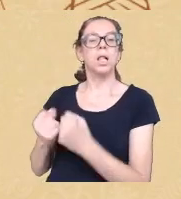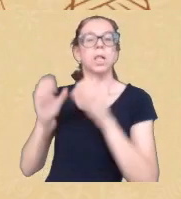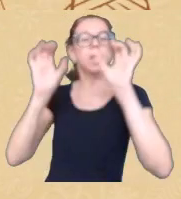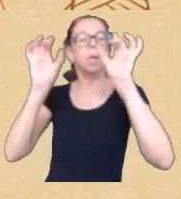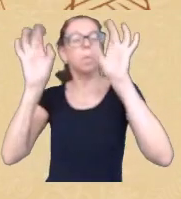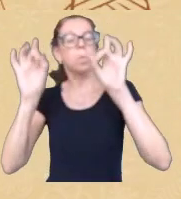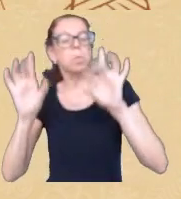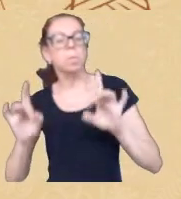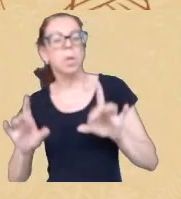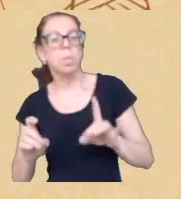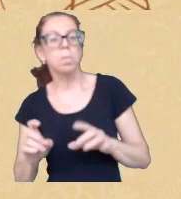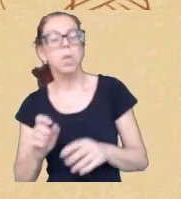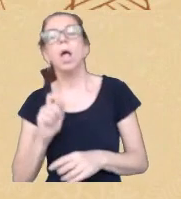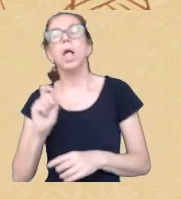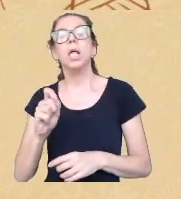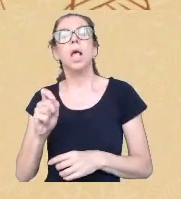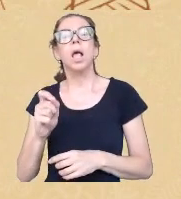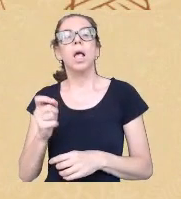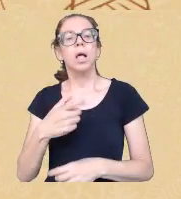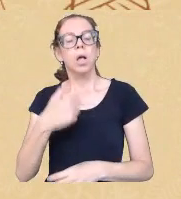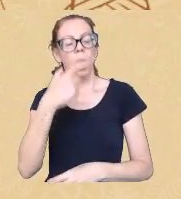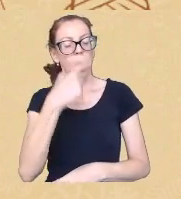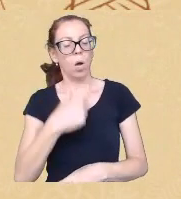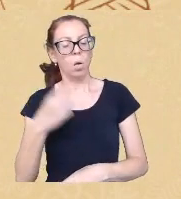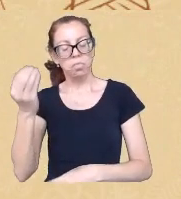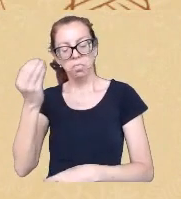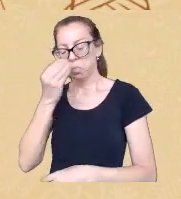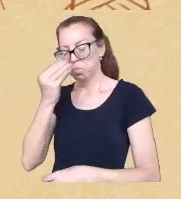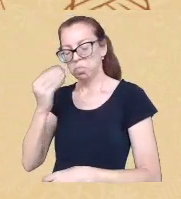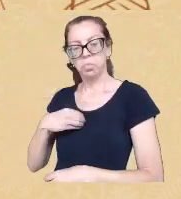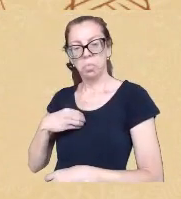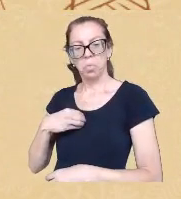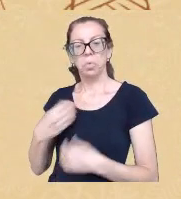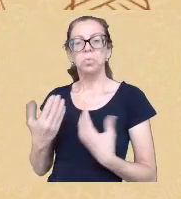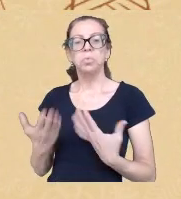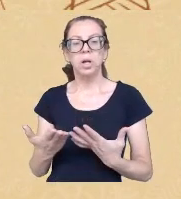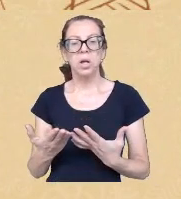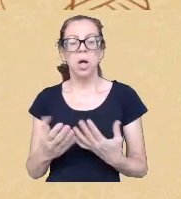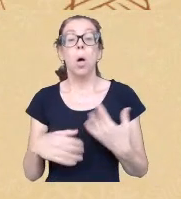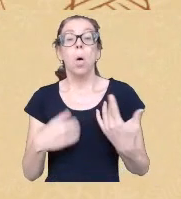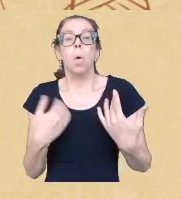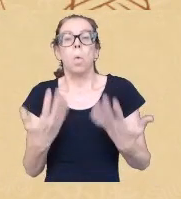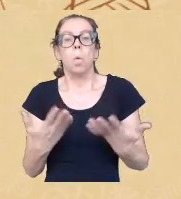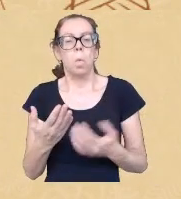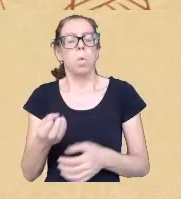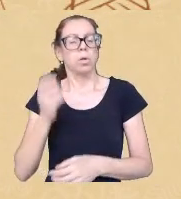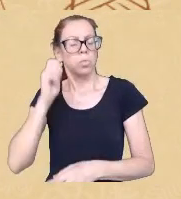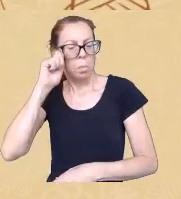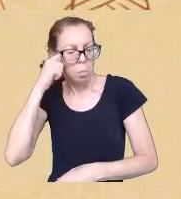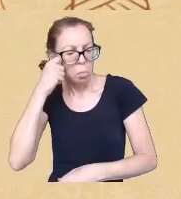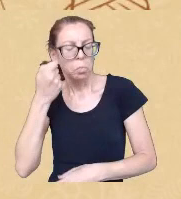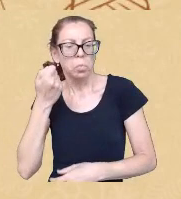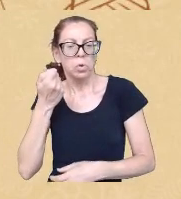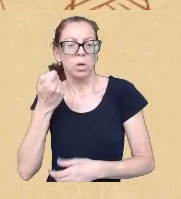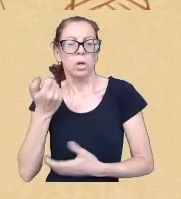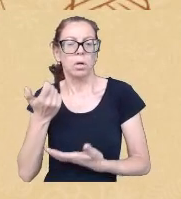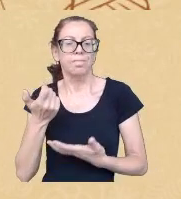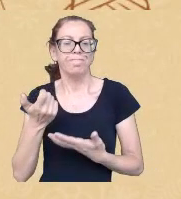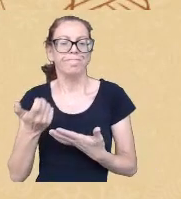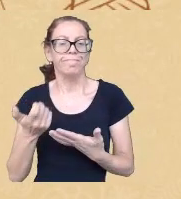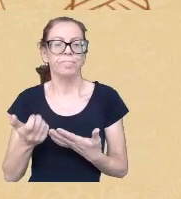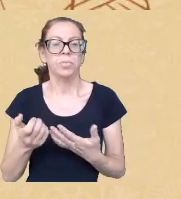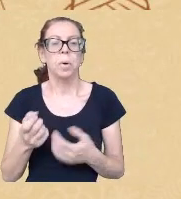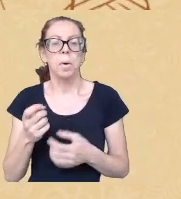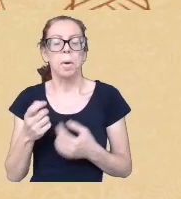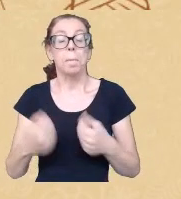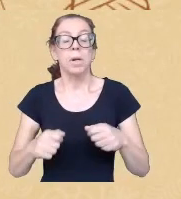negro e esse corpo território negro quando é de uma mulher nós temos que pensar o grau de